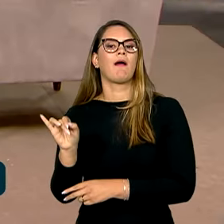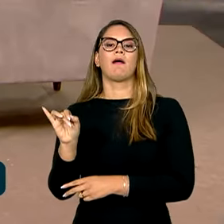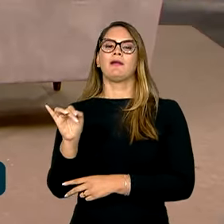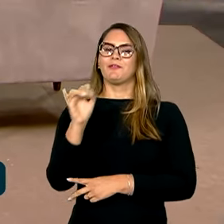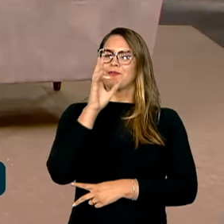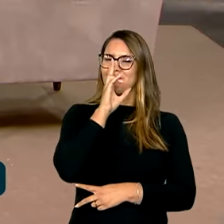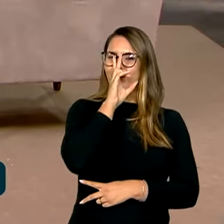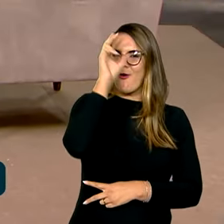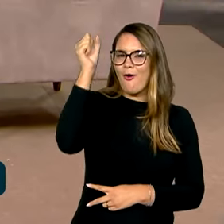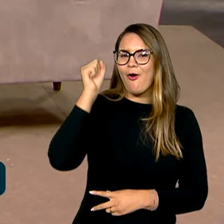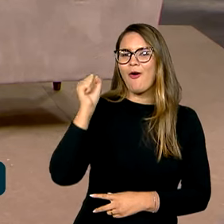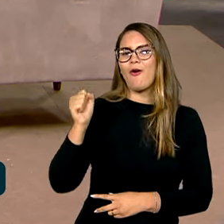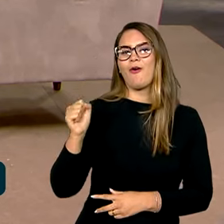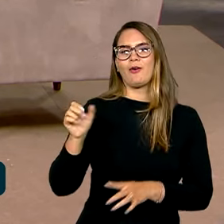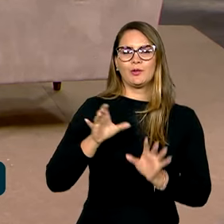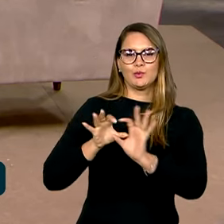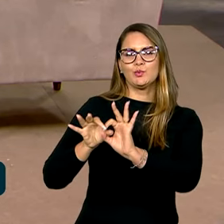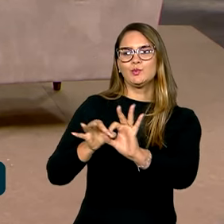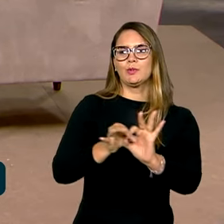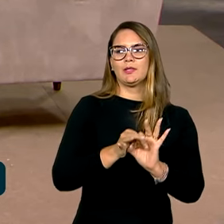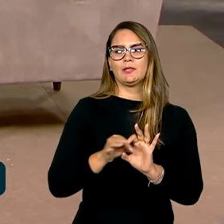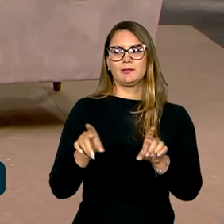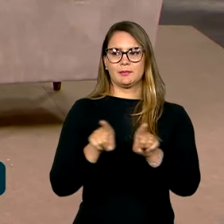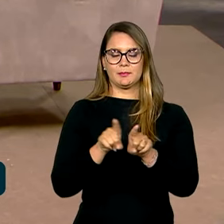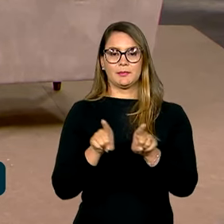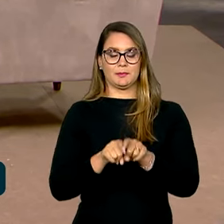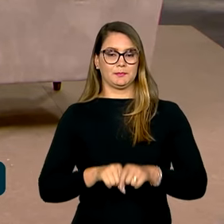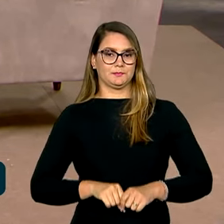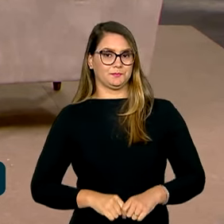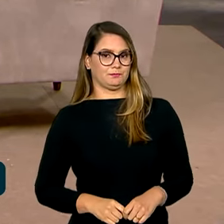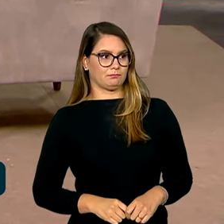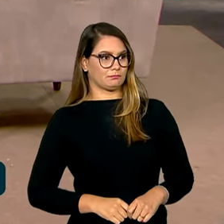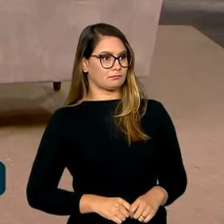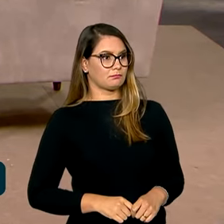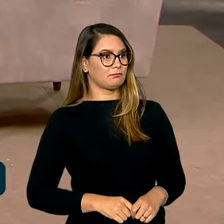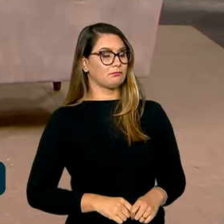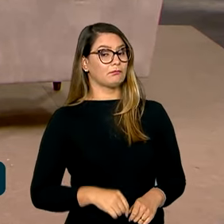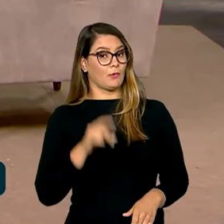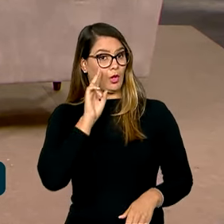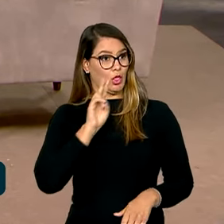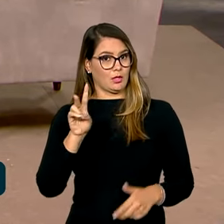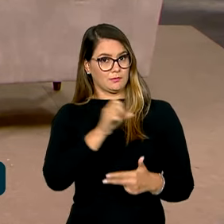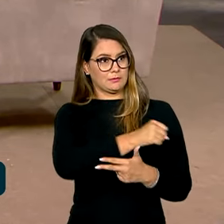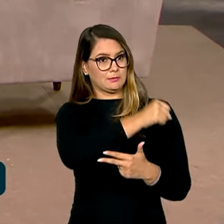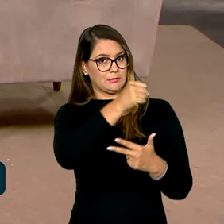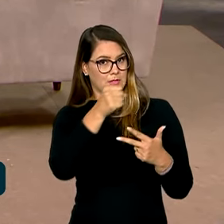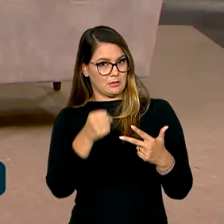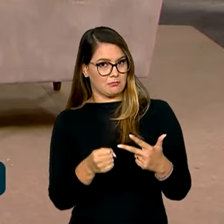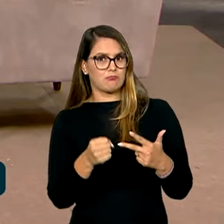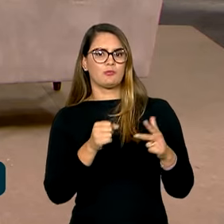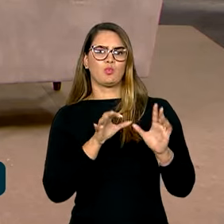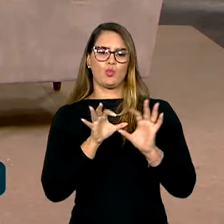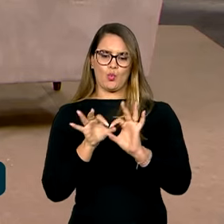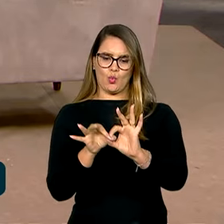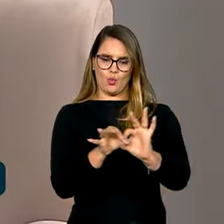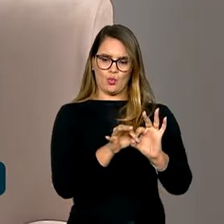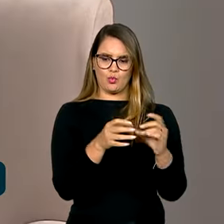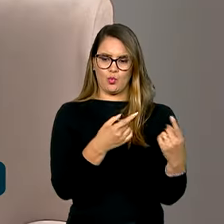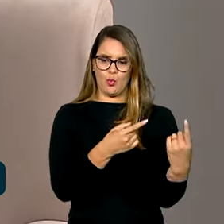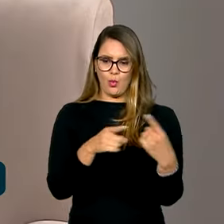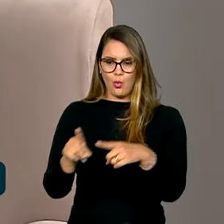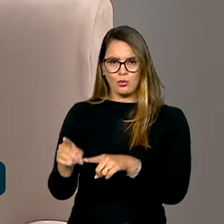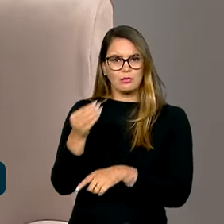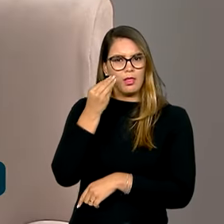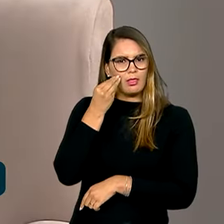fortalecidas e muito mais unidas. E da mesma forma, professor, que nós vimos os três poderes se unirem contra essa